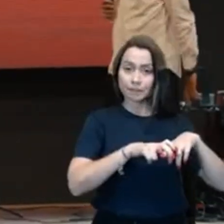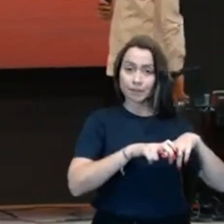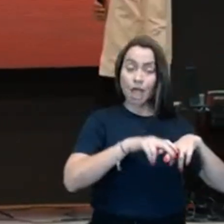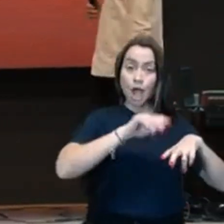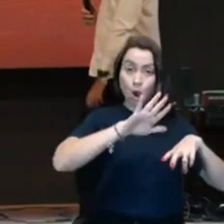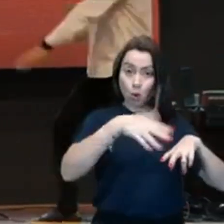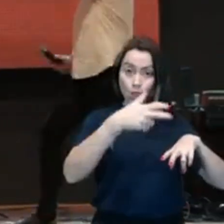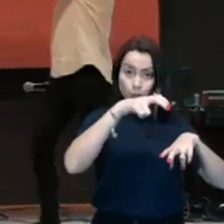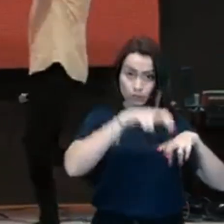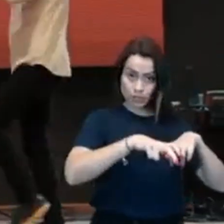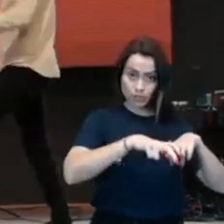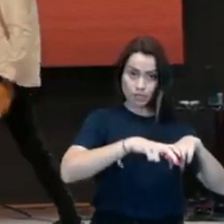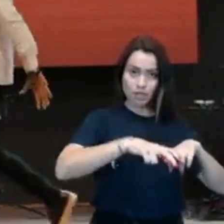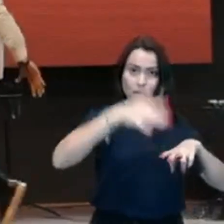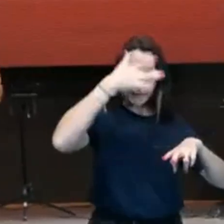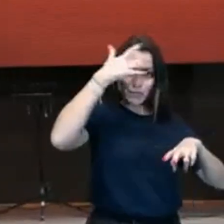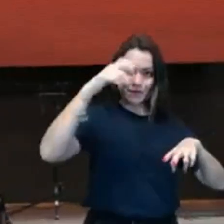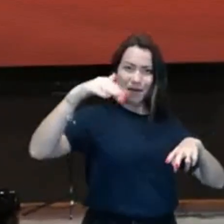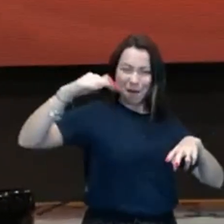veio machando.